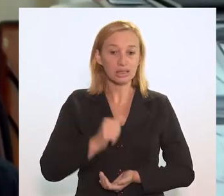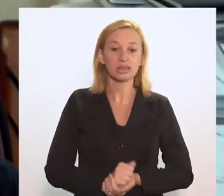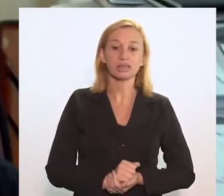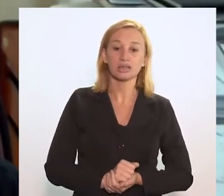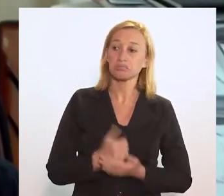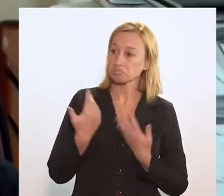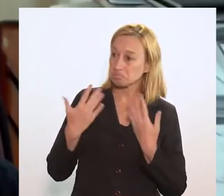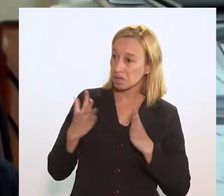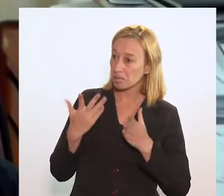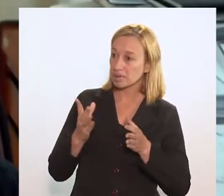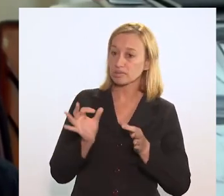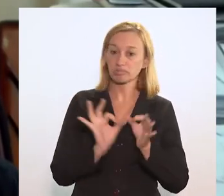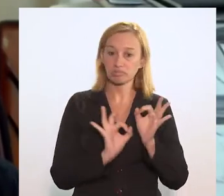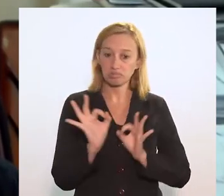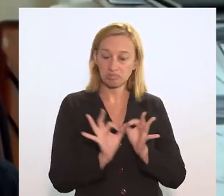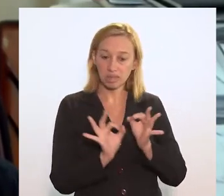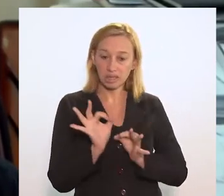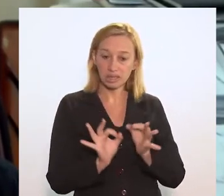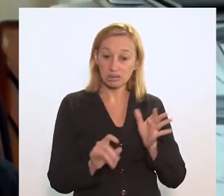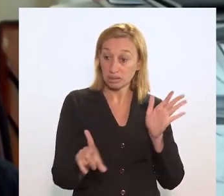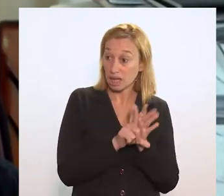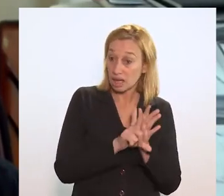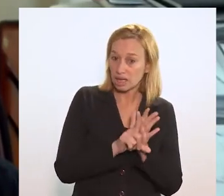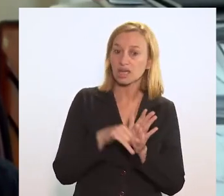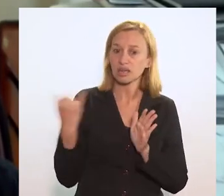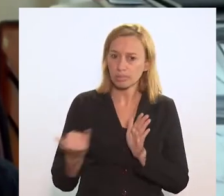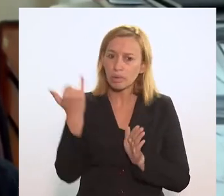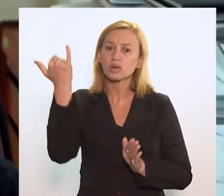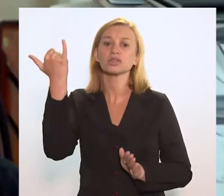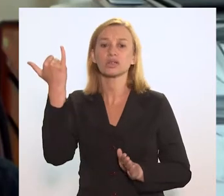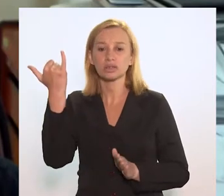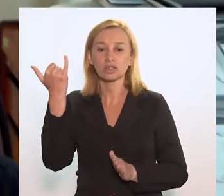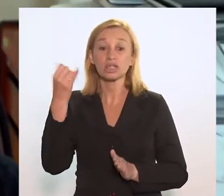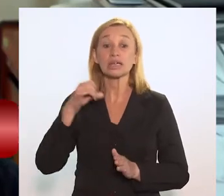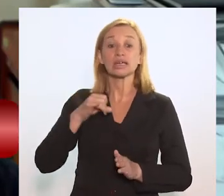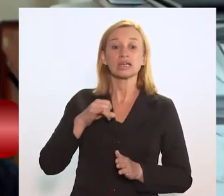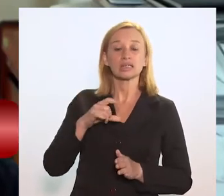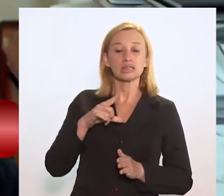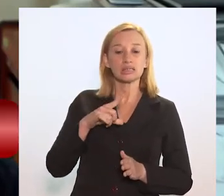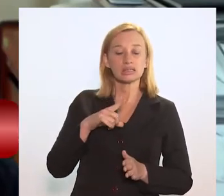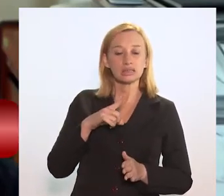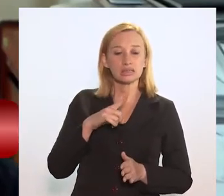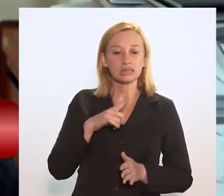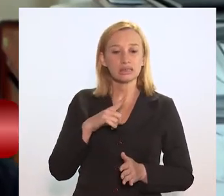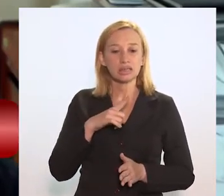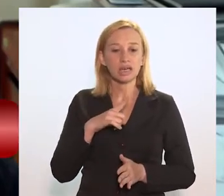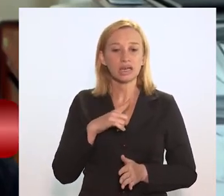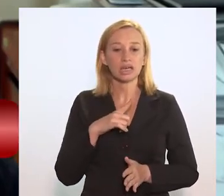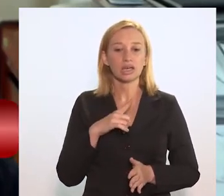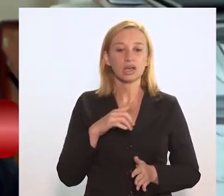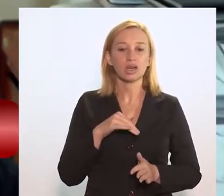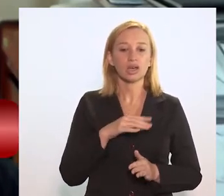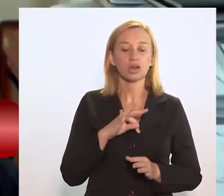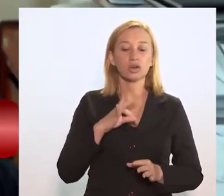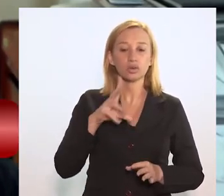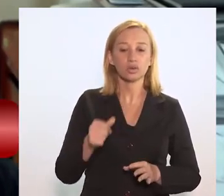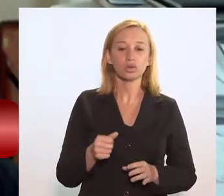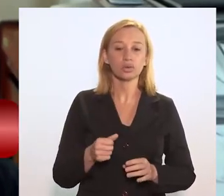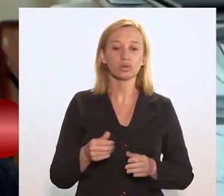-a pela elaboração, é uma lei importante e ela tem os princípios que a gente